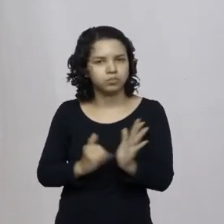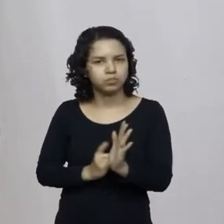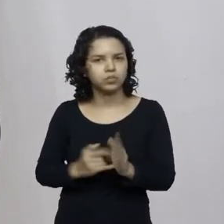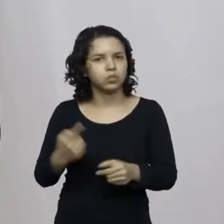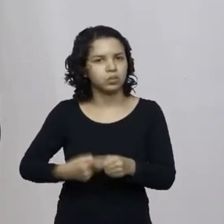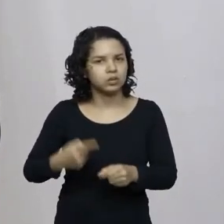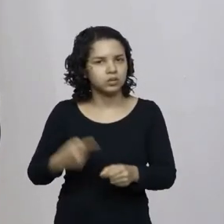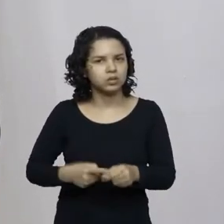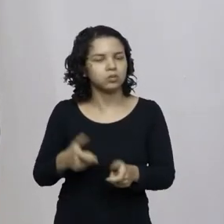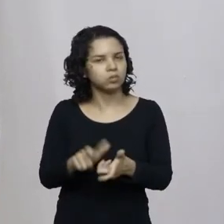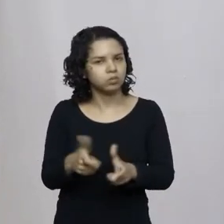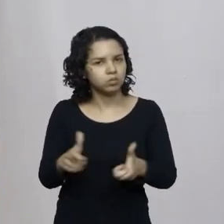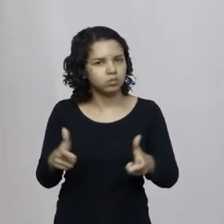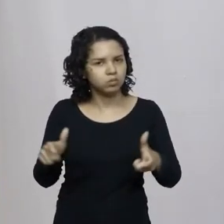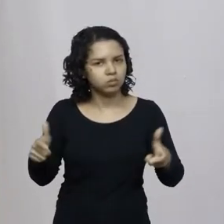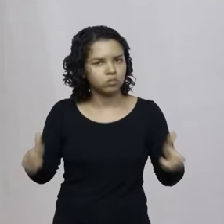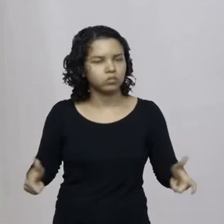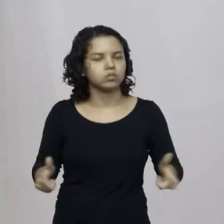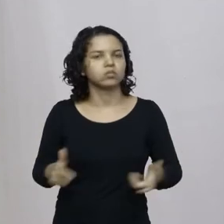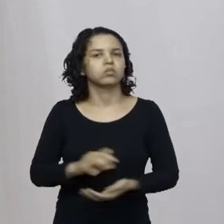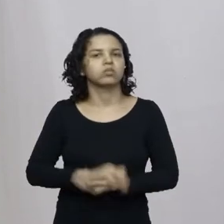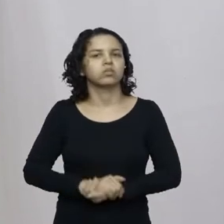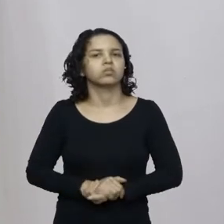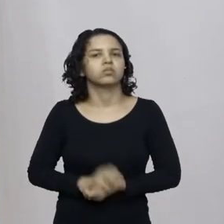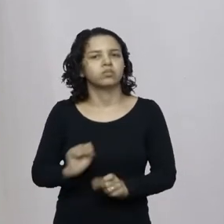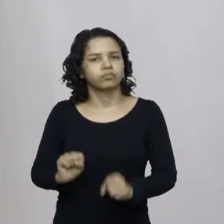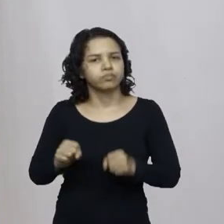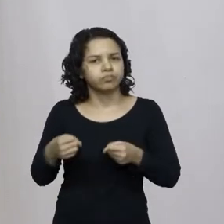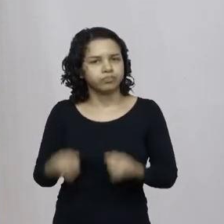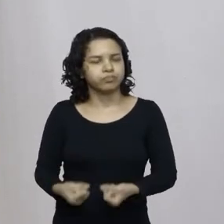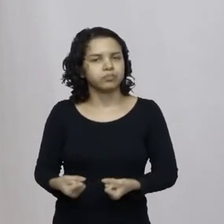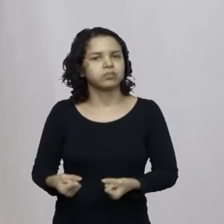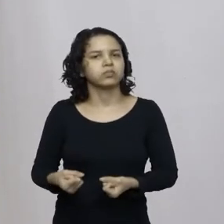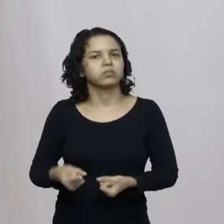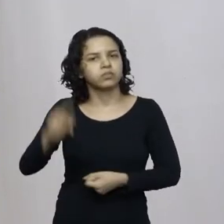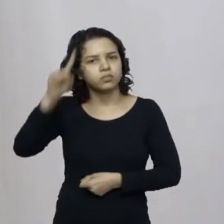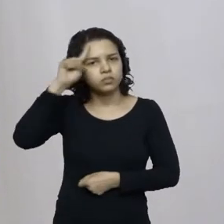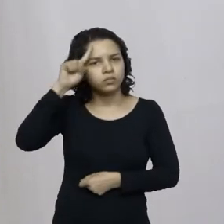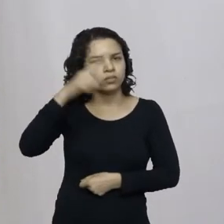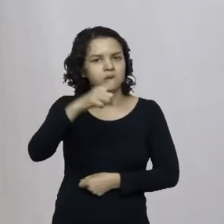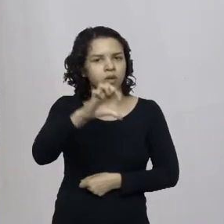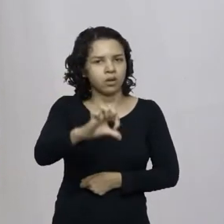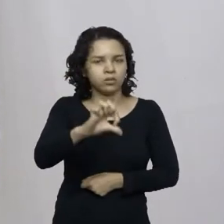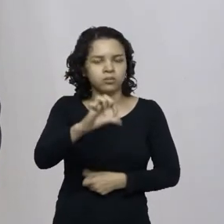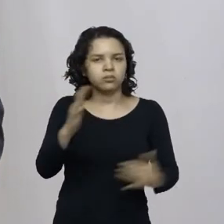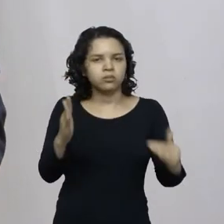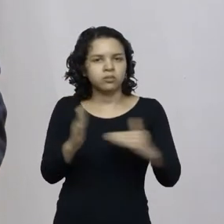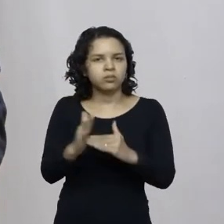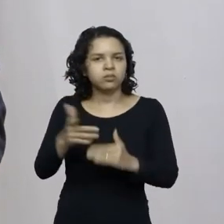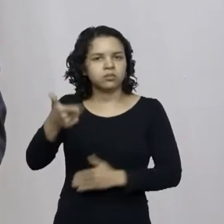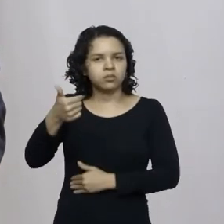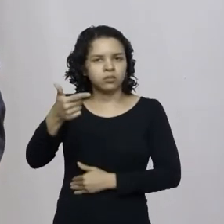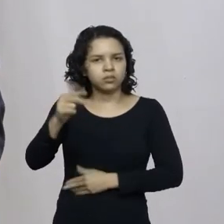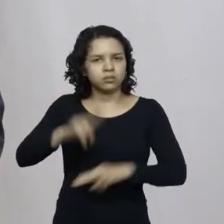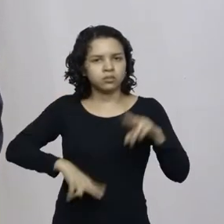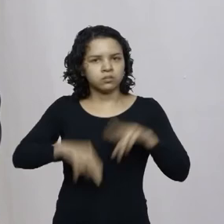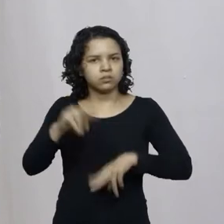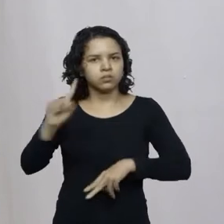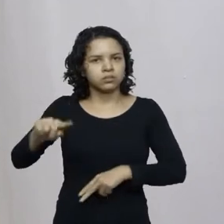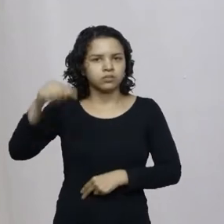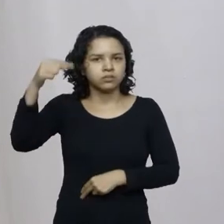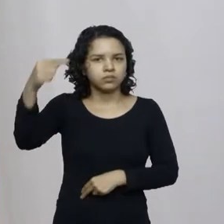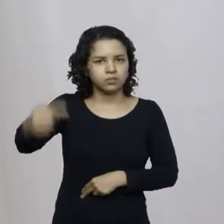cresce as suas próprias custas a sua conta e do dia 9 até o dia 12 de junho do mês que vem